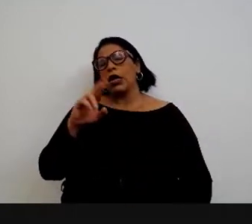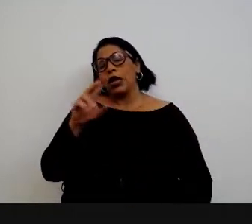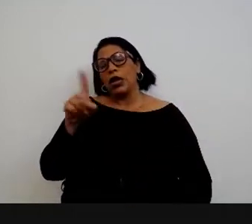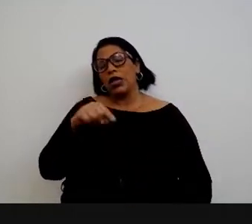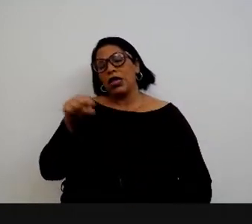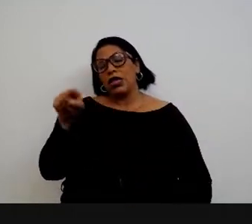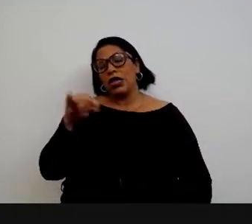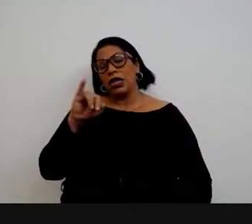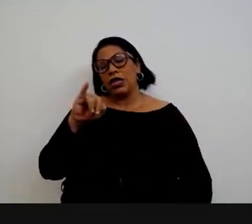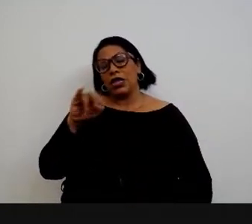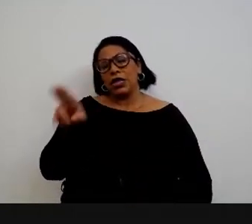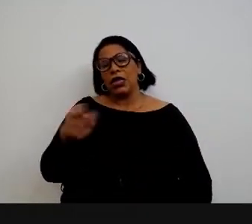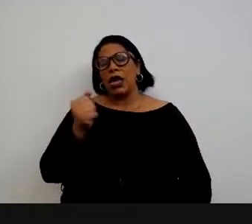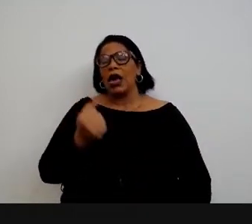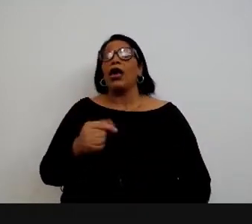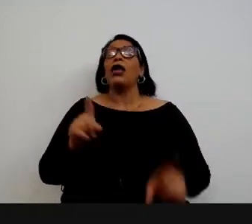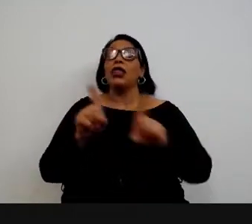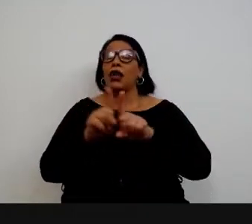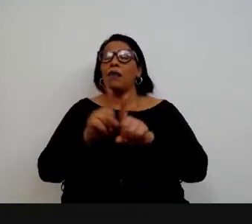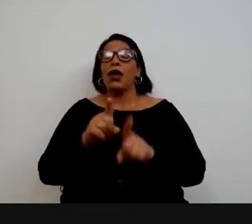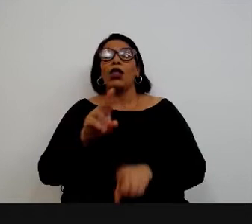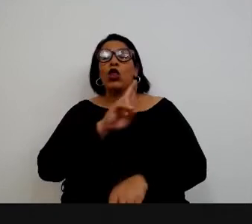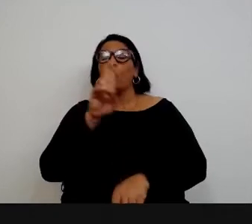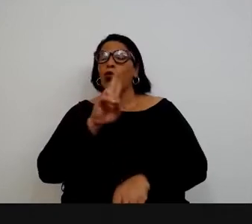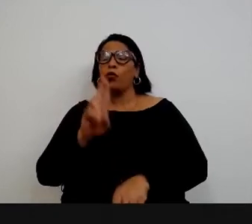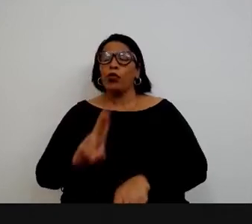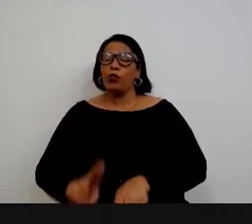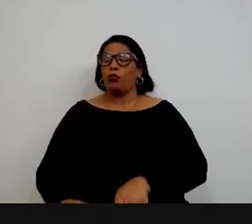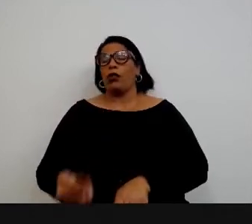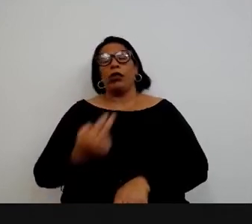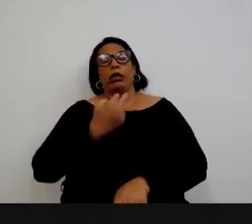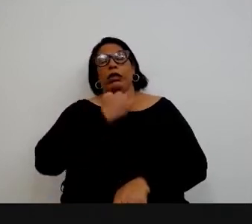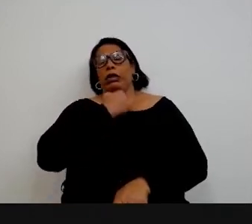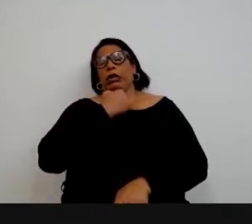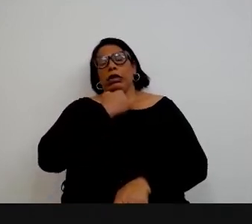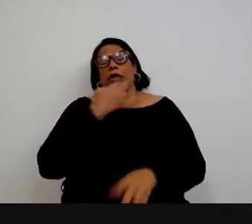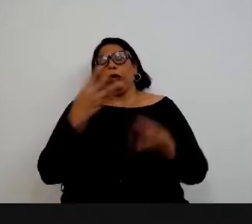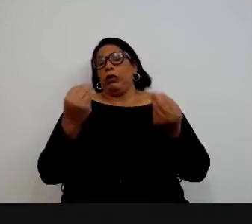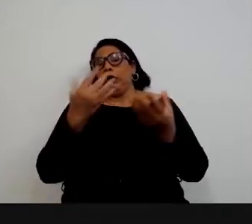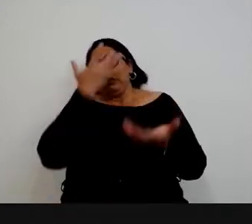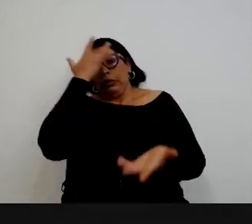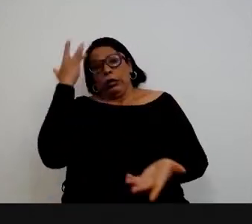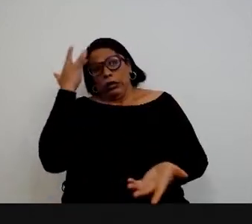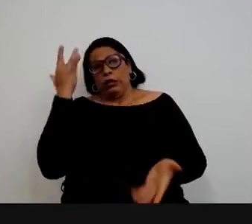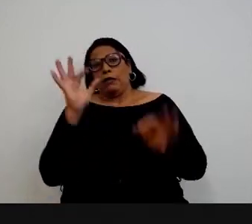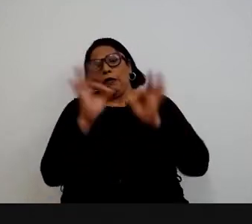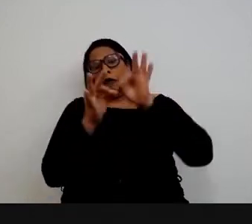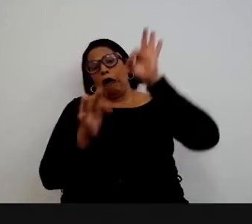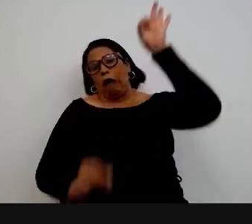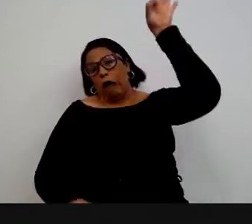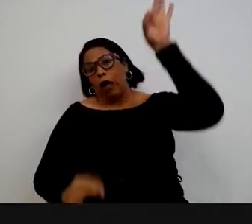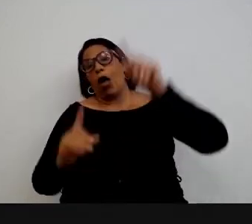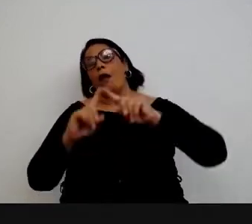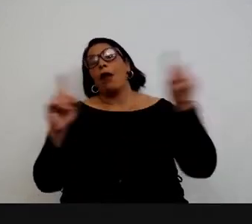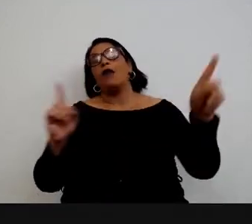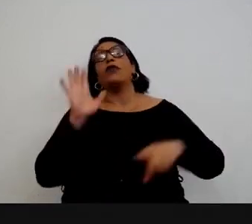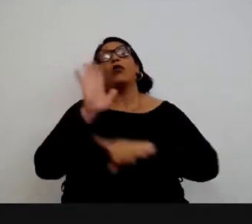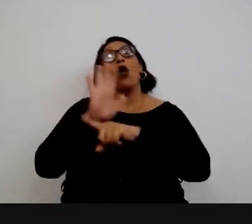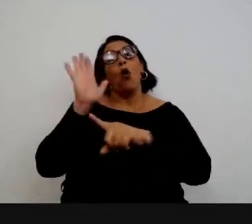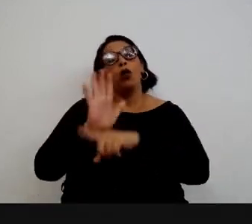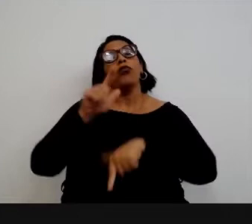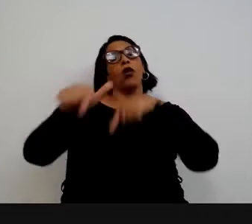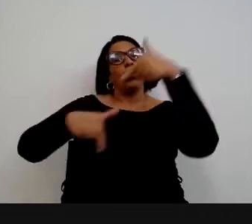Eirão. E os nomes que eu ainda não pude citar aqui, que estão nos ajudando nos bastidores, nas transmissões.